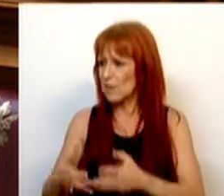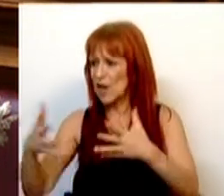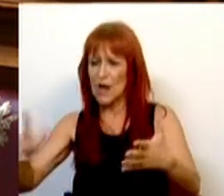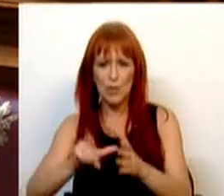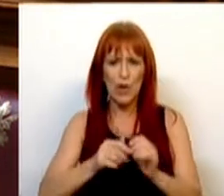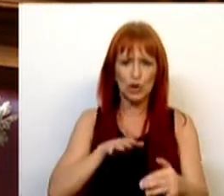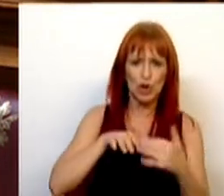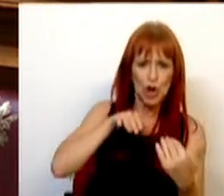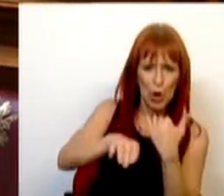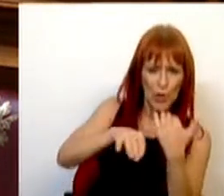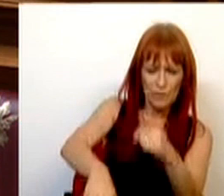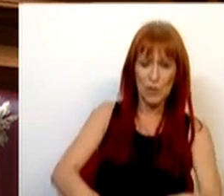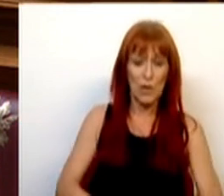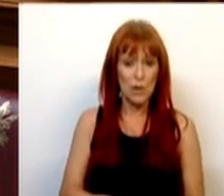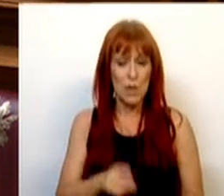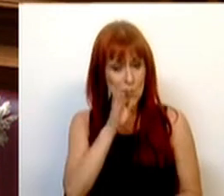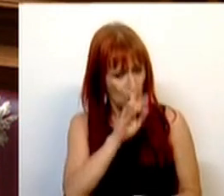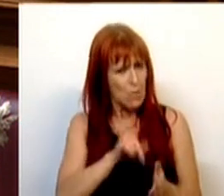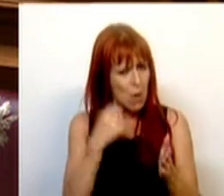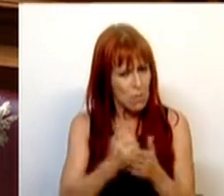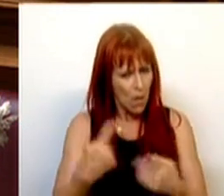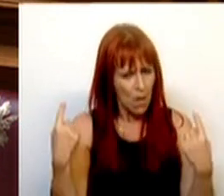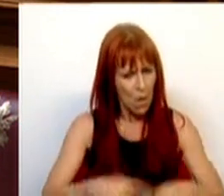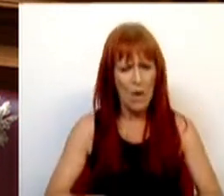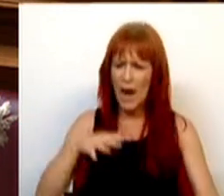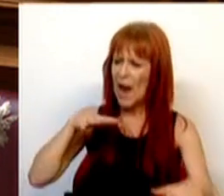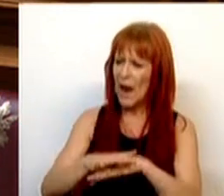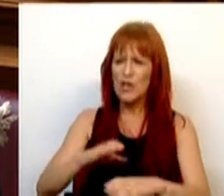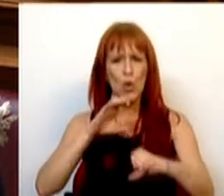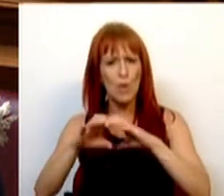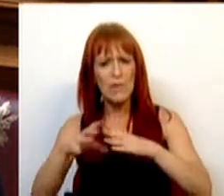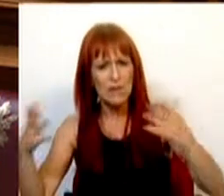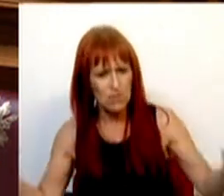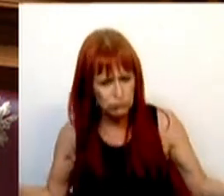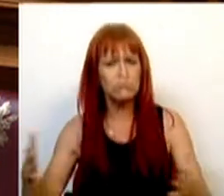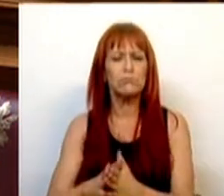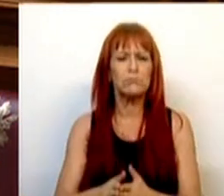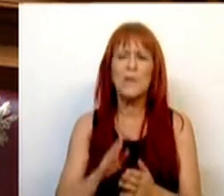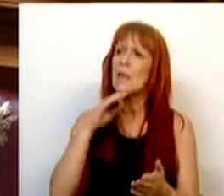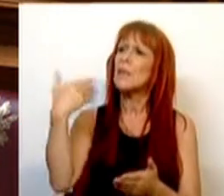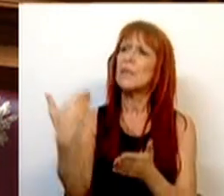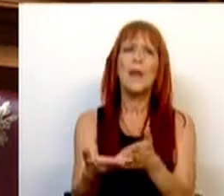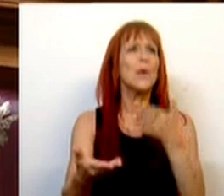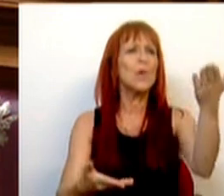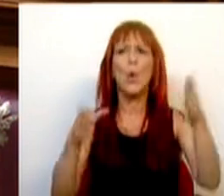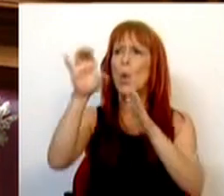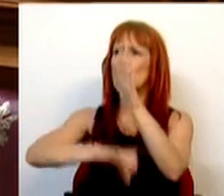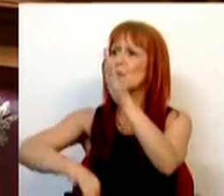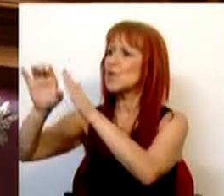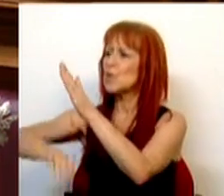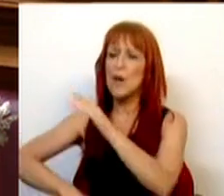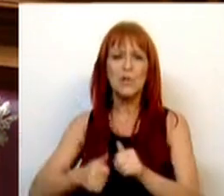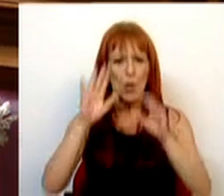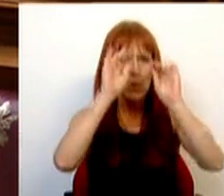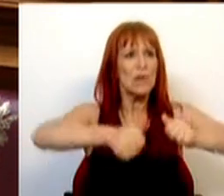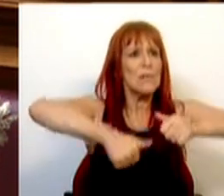projetos rodoviários concretizados, em redes de comunicação. Colocámos condições de melhor